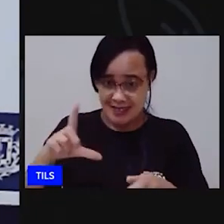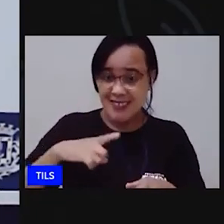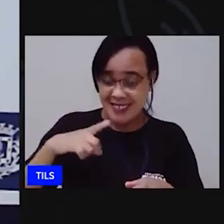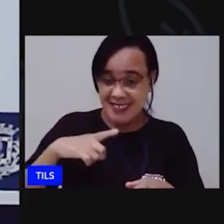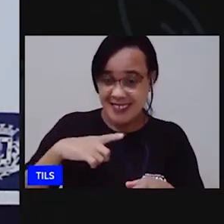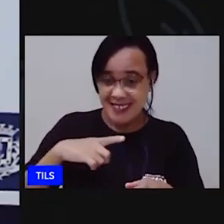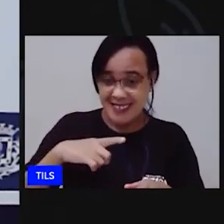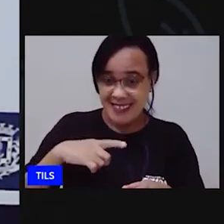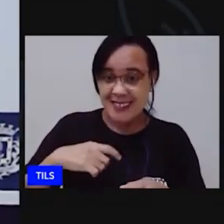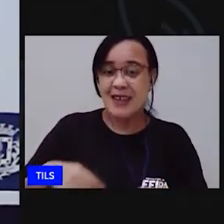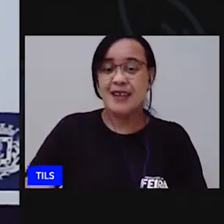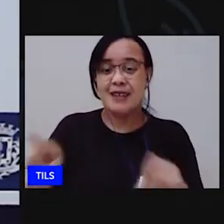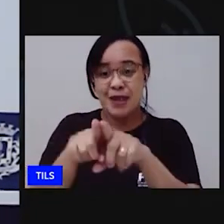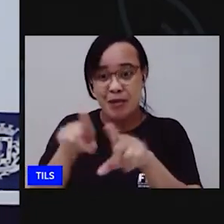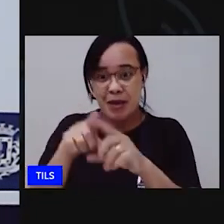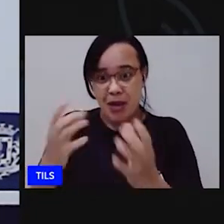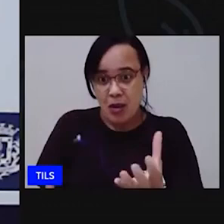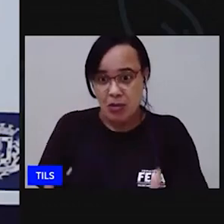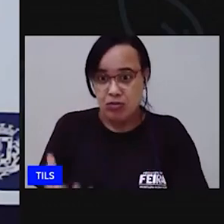Tem fogão?